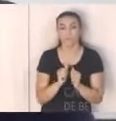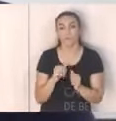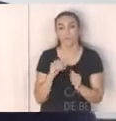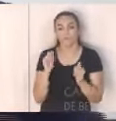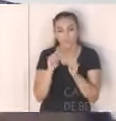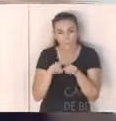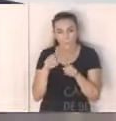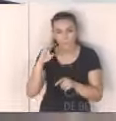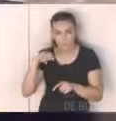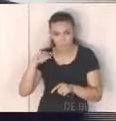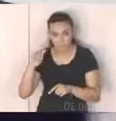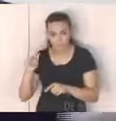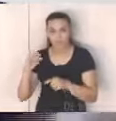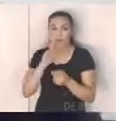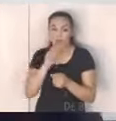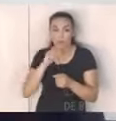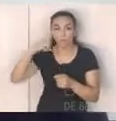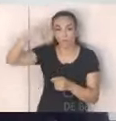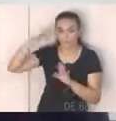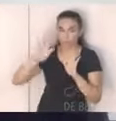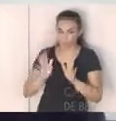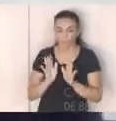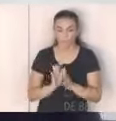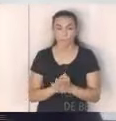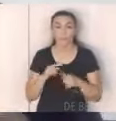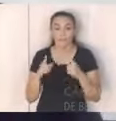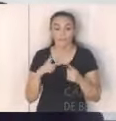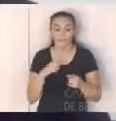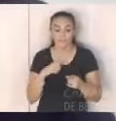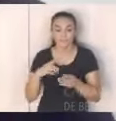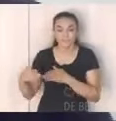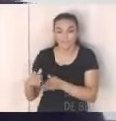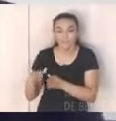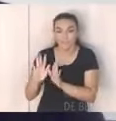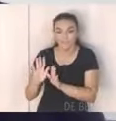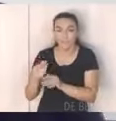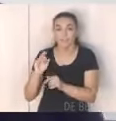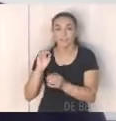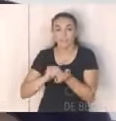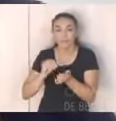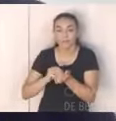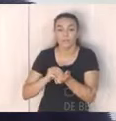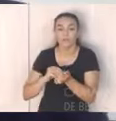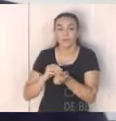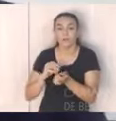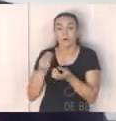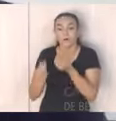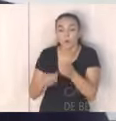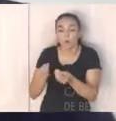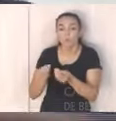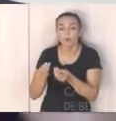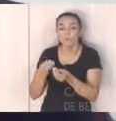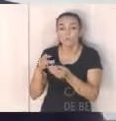a Seming água e luz mas existe um grande trecho que só vai ser definido como ocupar